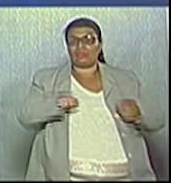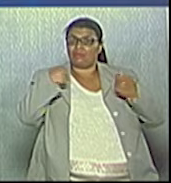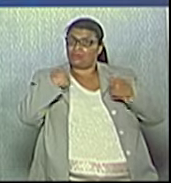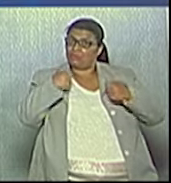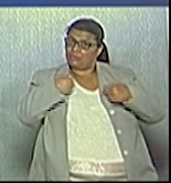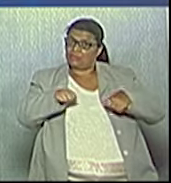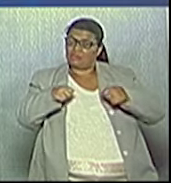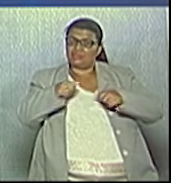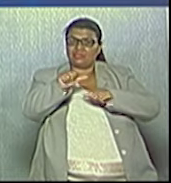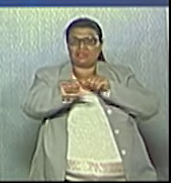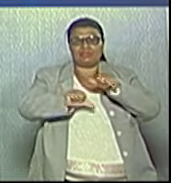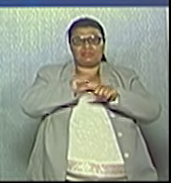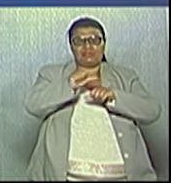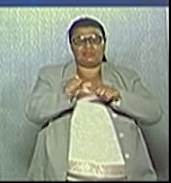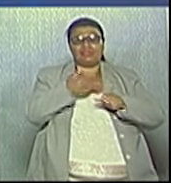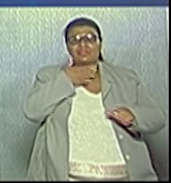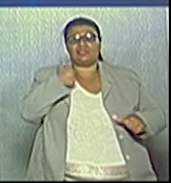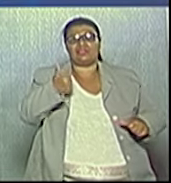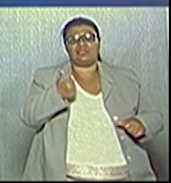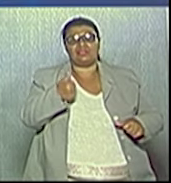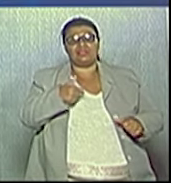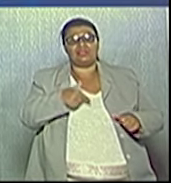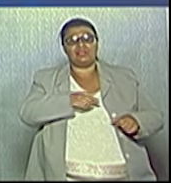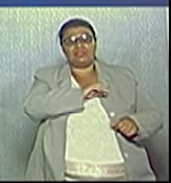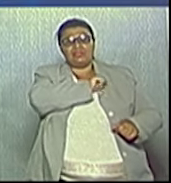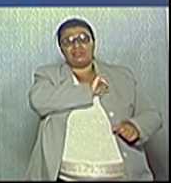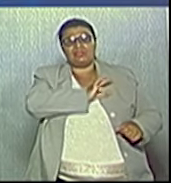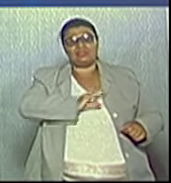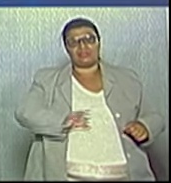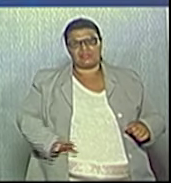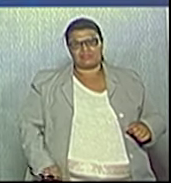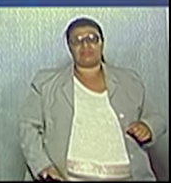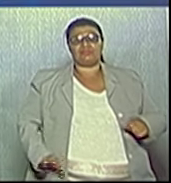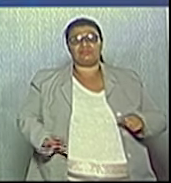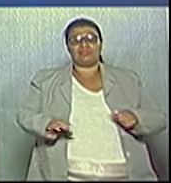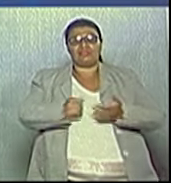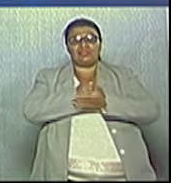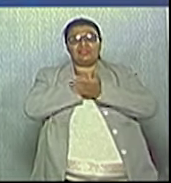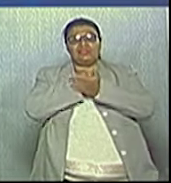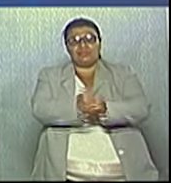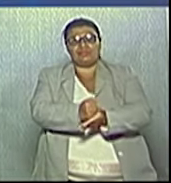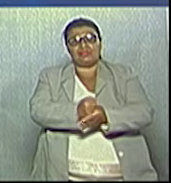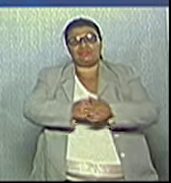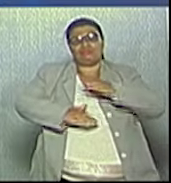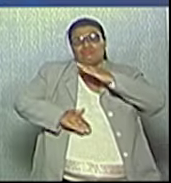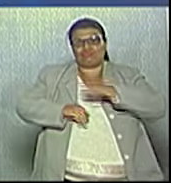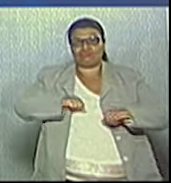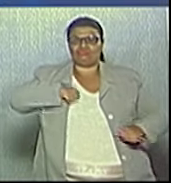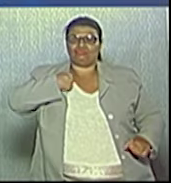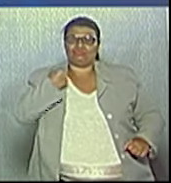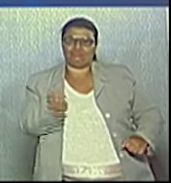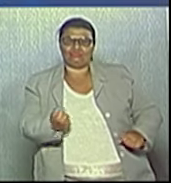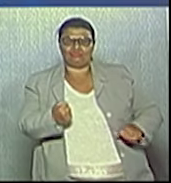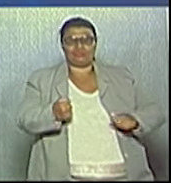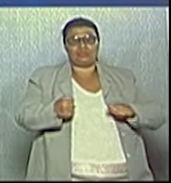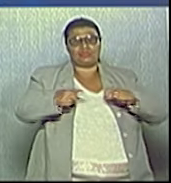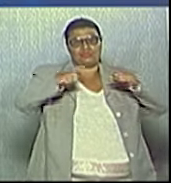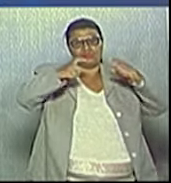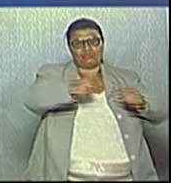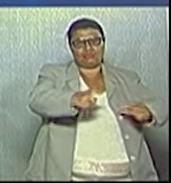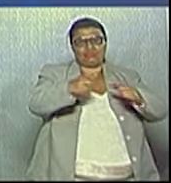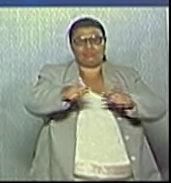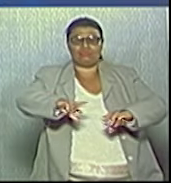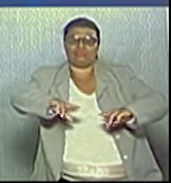No nosso programa de governo, nós defendemos um desenvolvimento sustentável e distribuído, com arranjos produtivos locais,